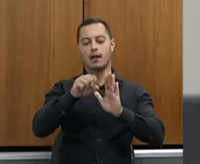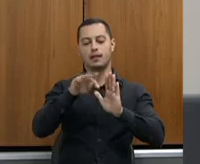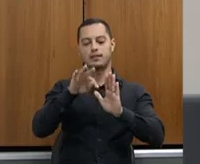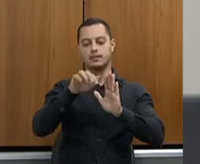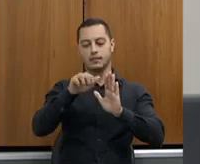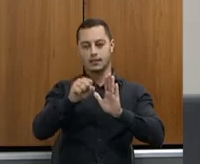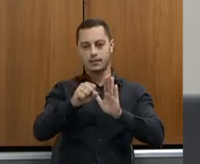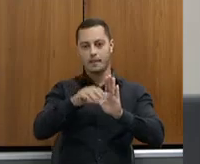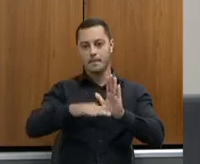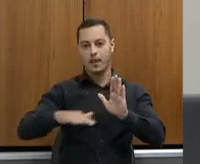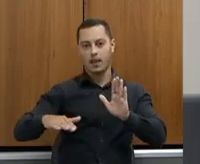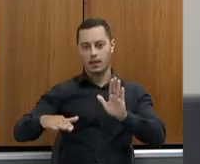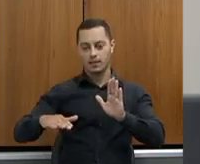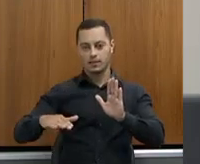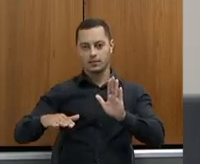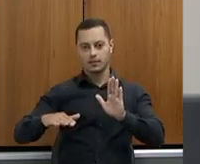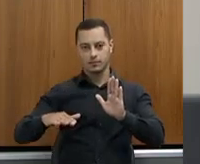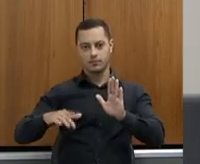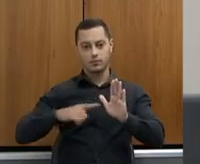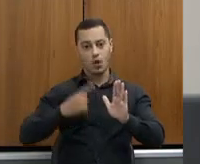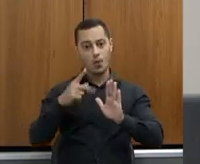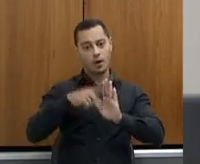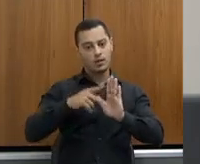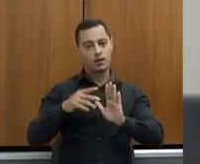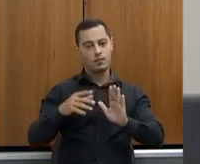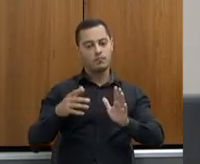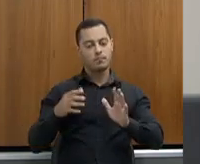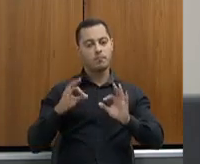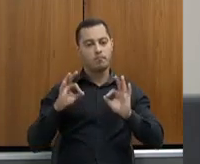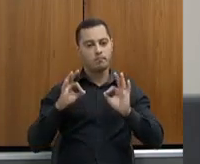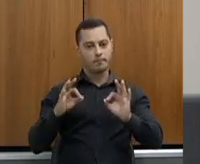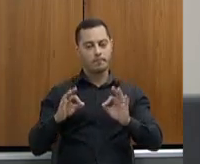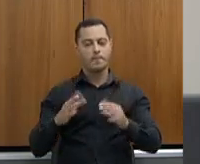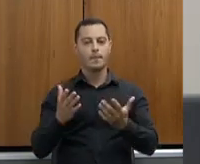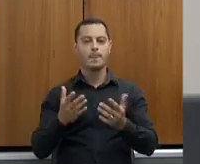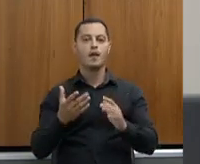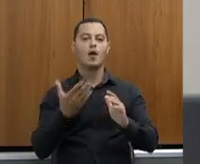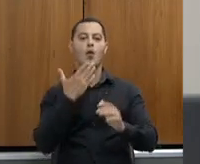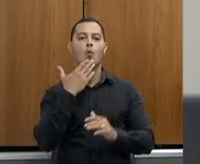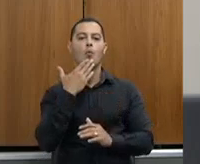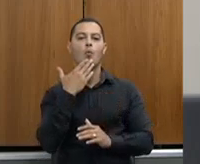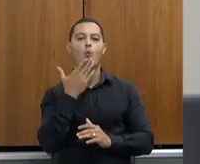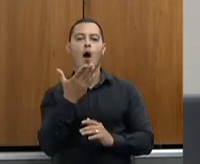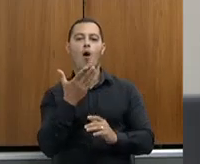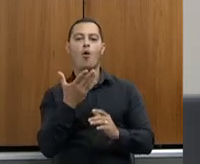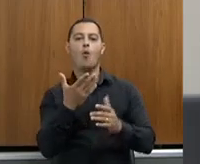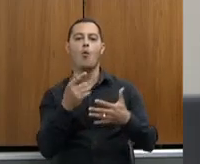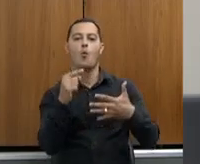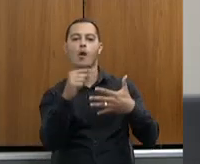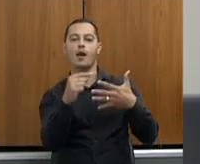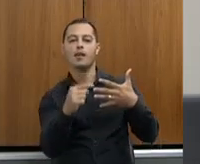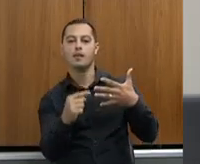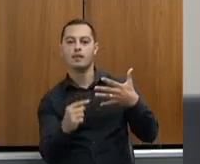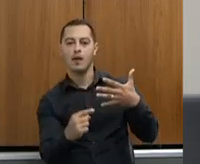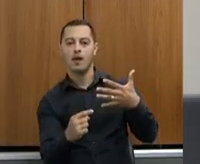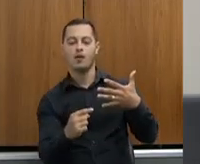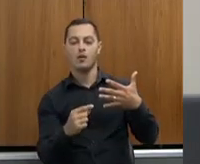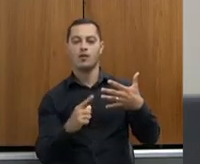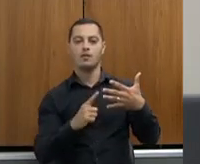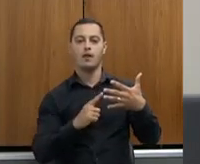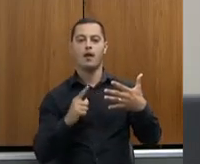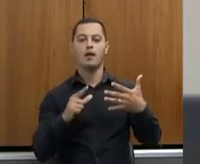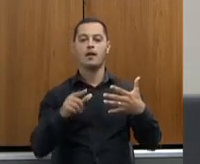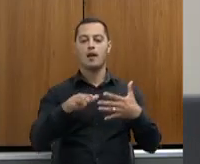brilhante. Então, a primeira pergunta, Thales, é quais os critérios, o número de alunos hoje que são atendidos, de escolas atendidas